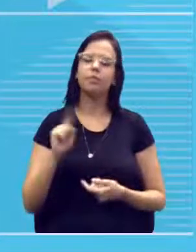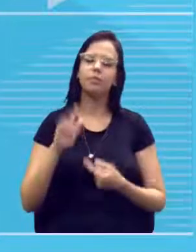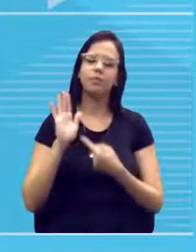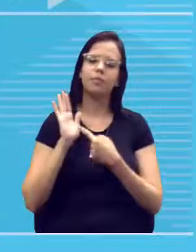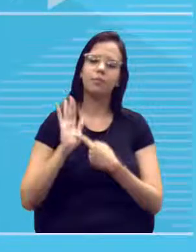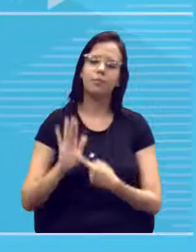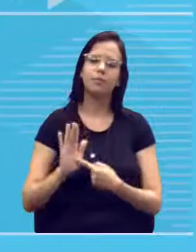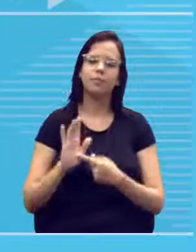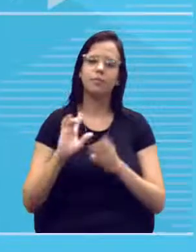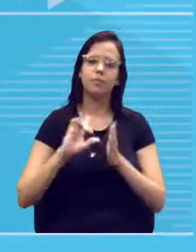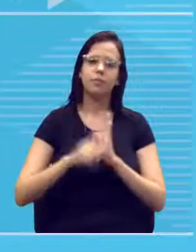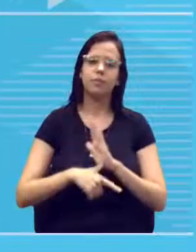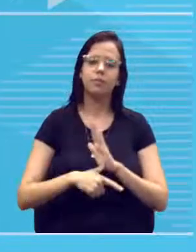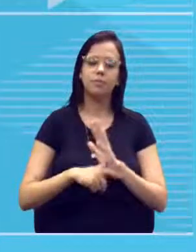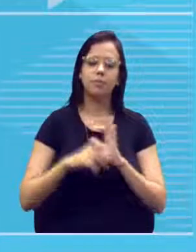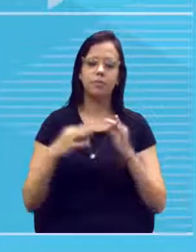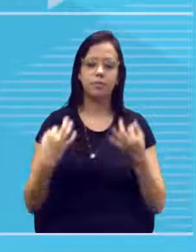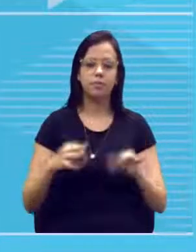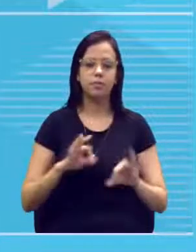tardia, tá?